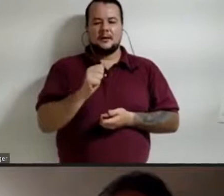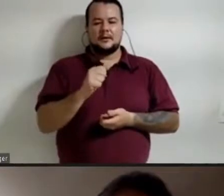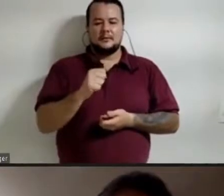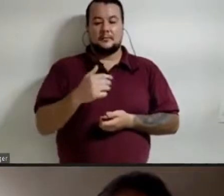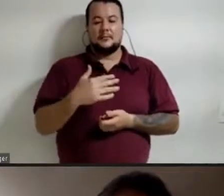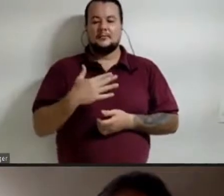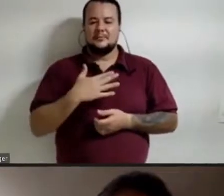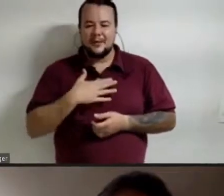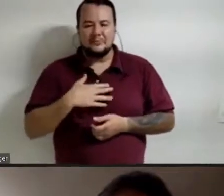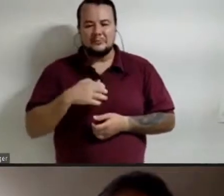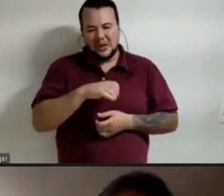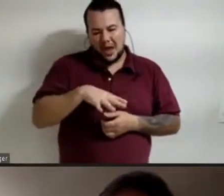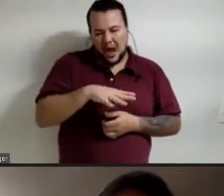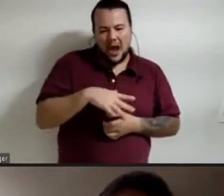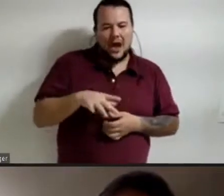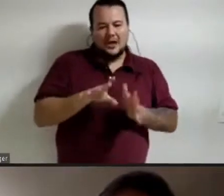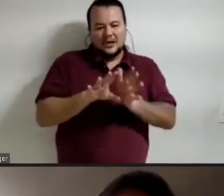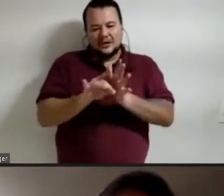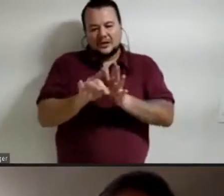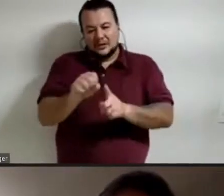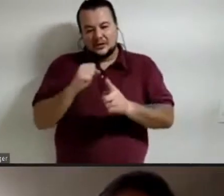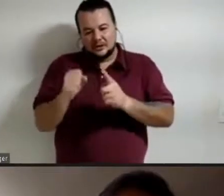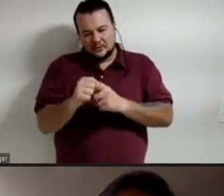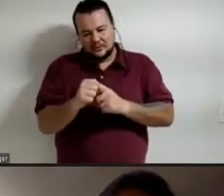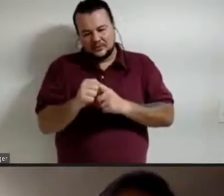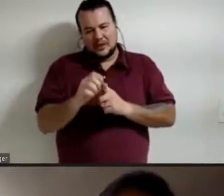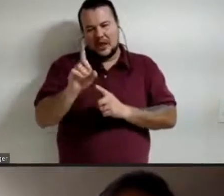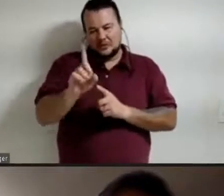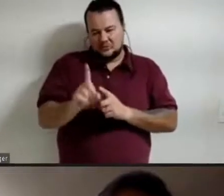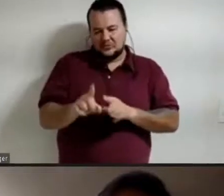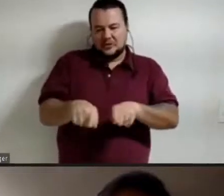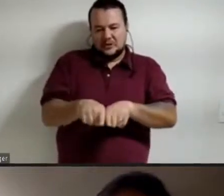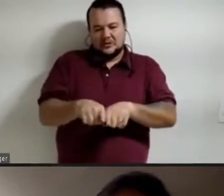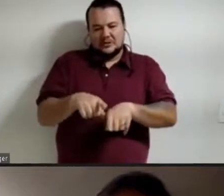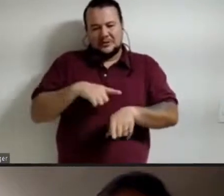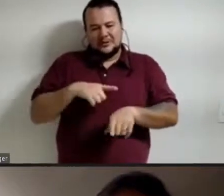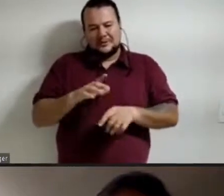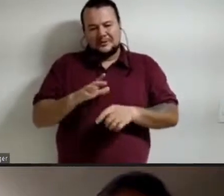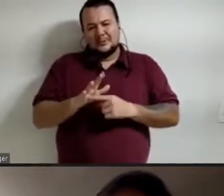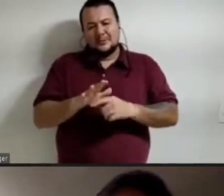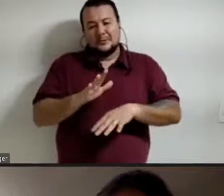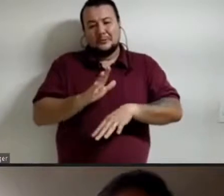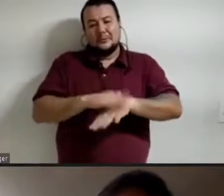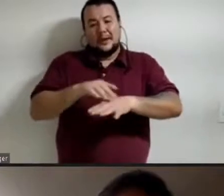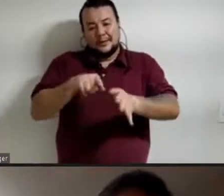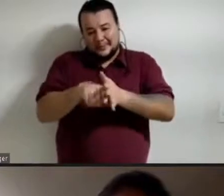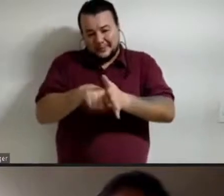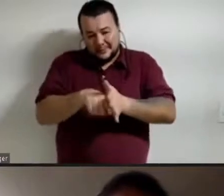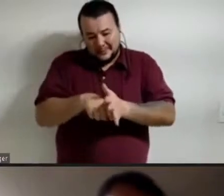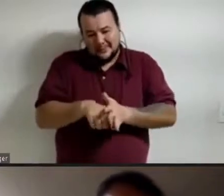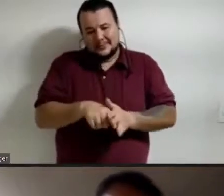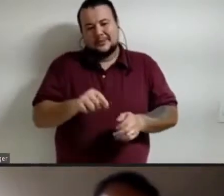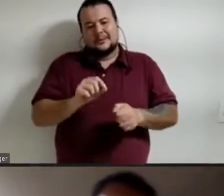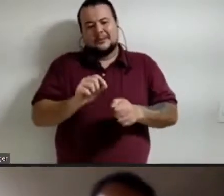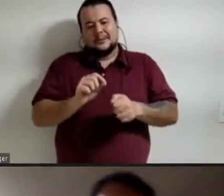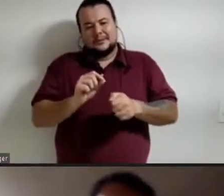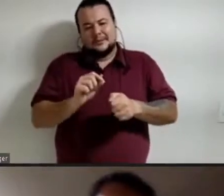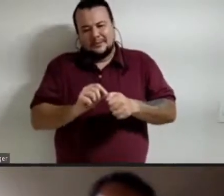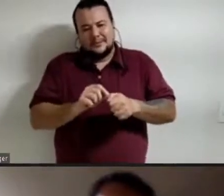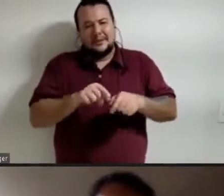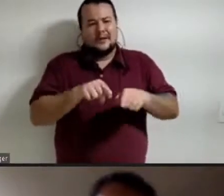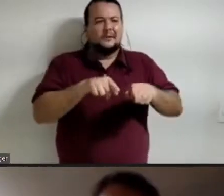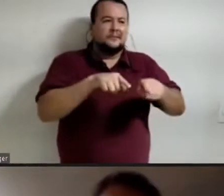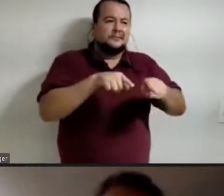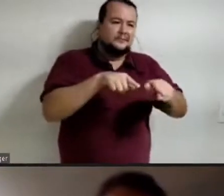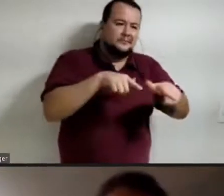e mesmo do direito, se torna mais evidente nas nossas pesquisas, porque a gente vai trabalhando com pesquisa e